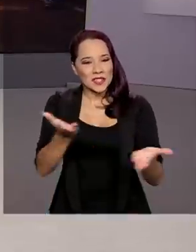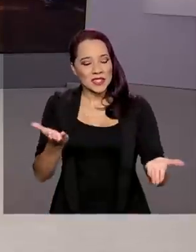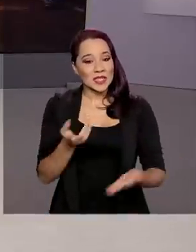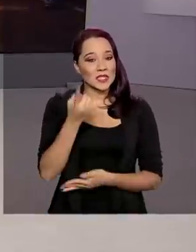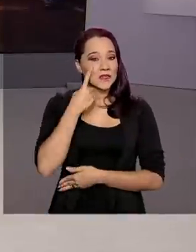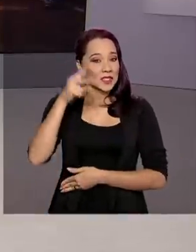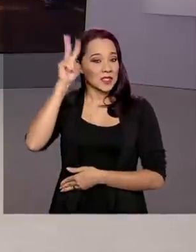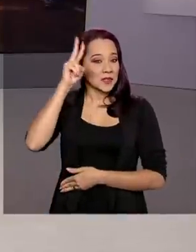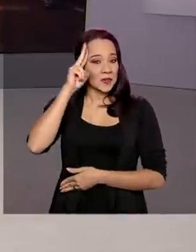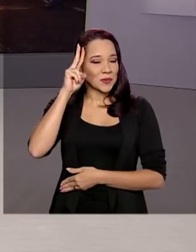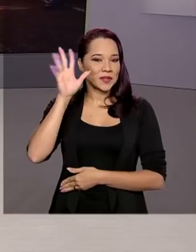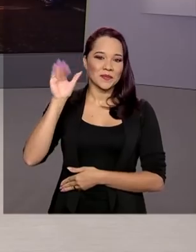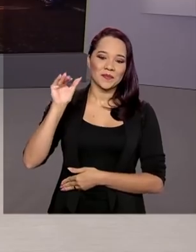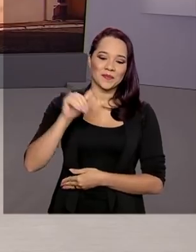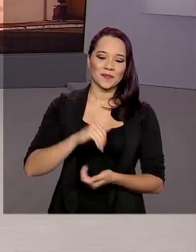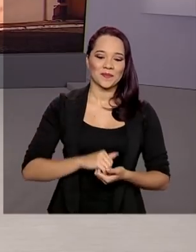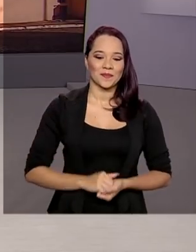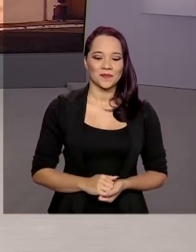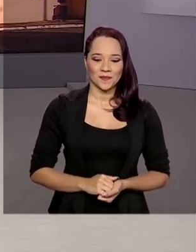nos vemos na segunda. Até lá!